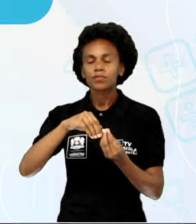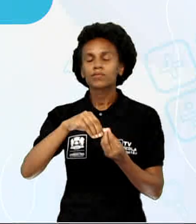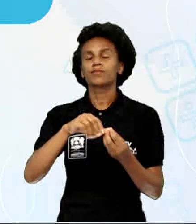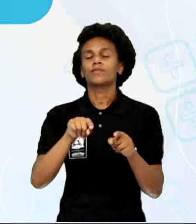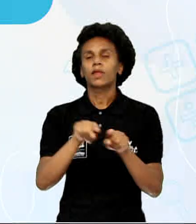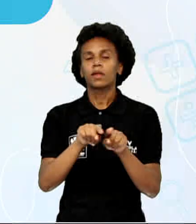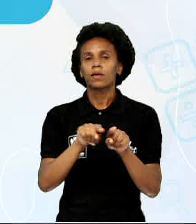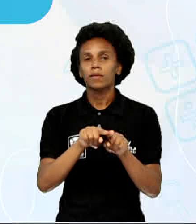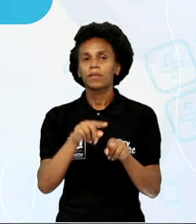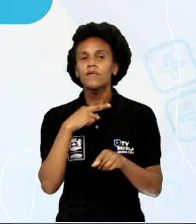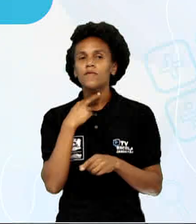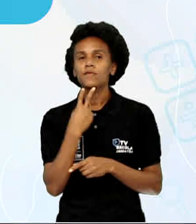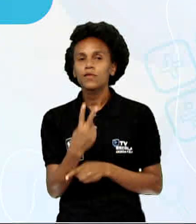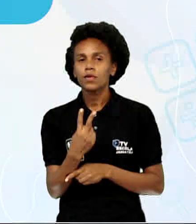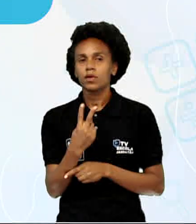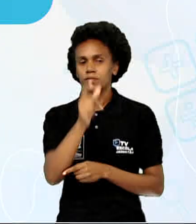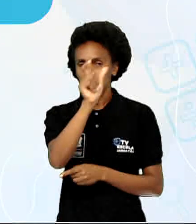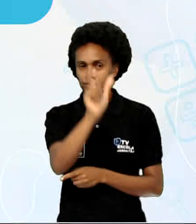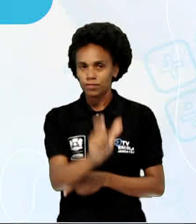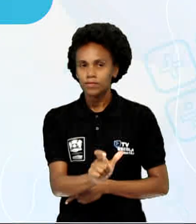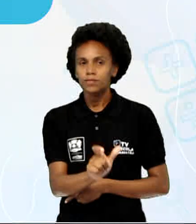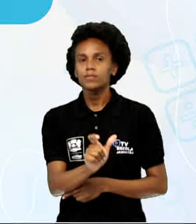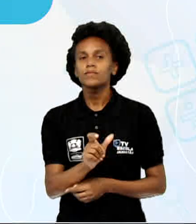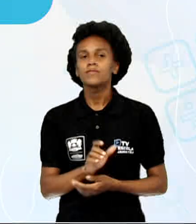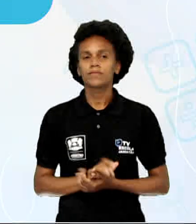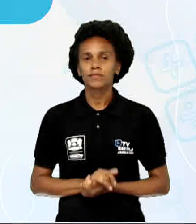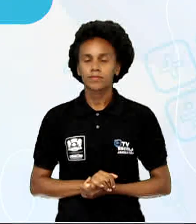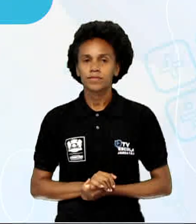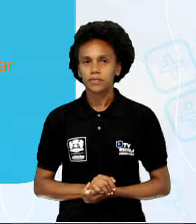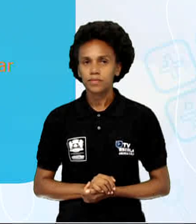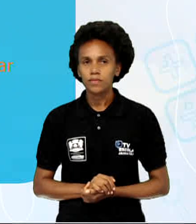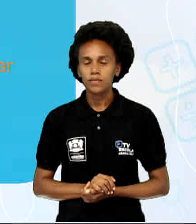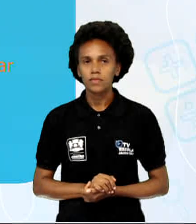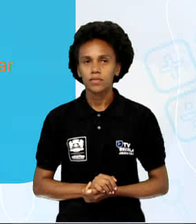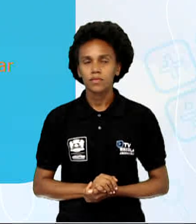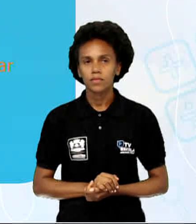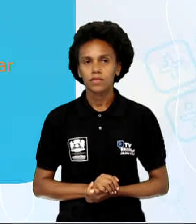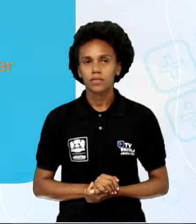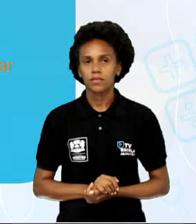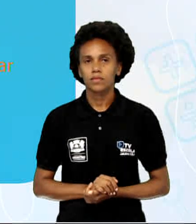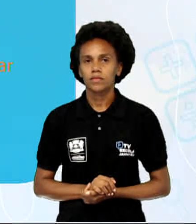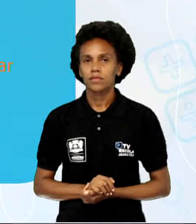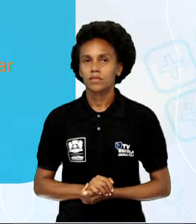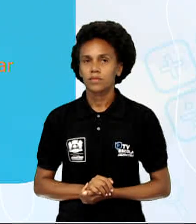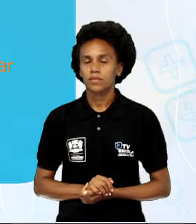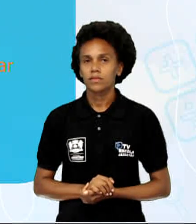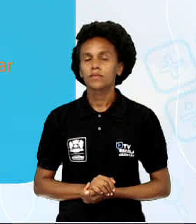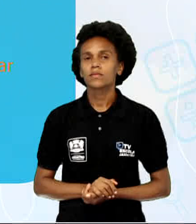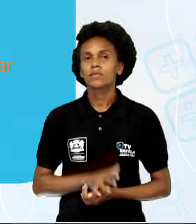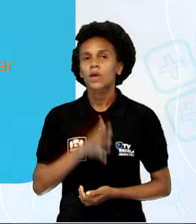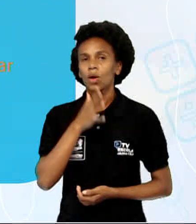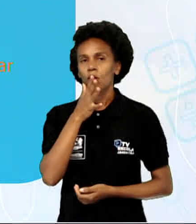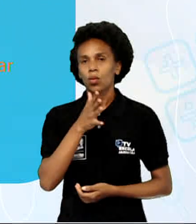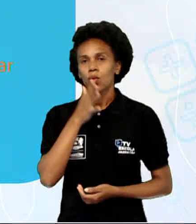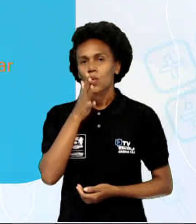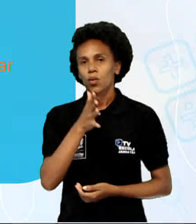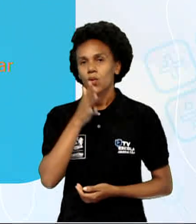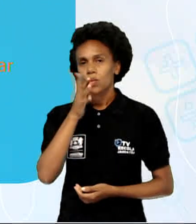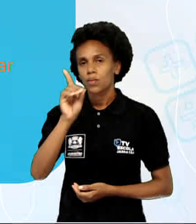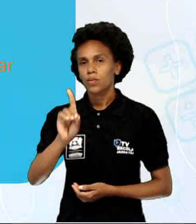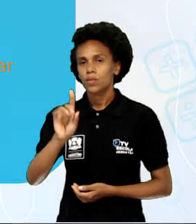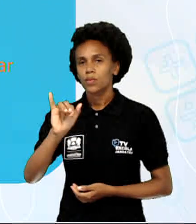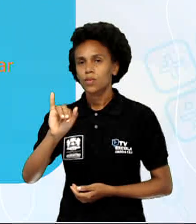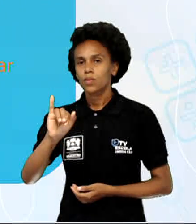discurso e as duas vozes se fundem. O discurso é direto no texto teatral. Por ser